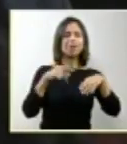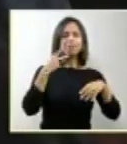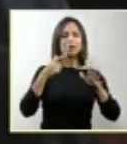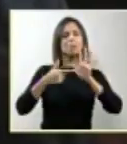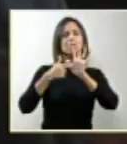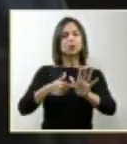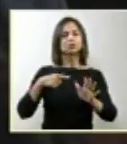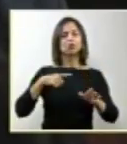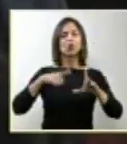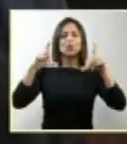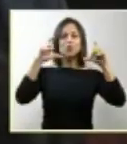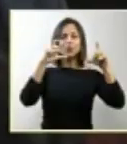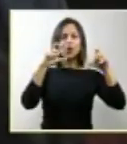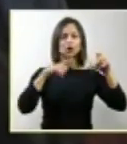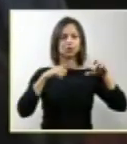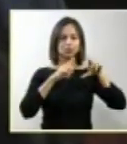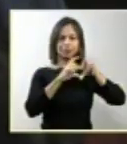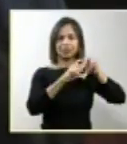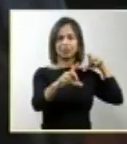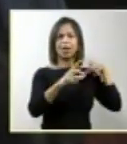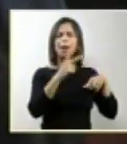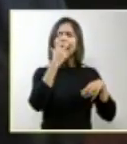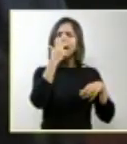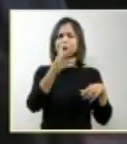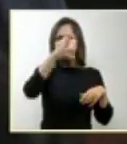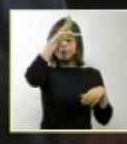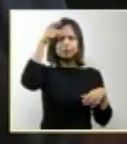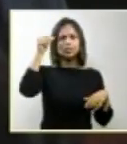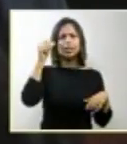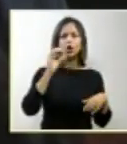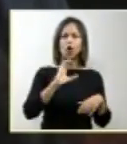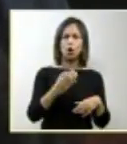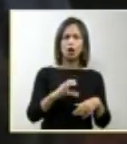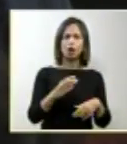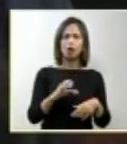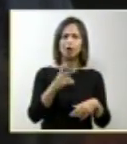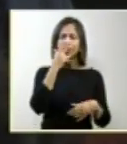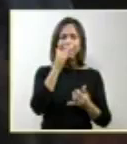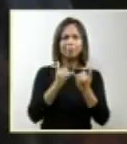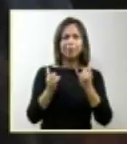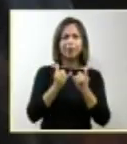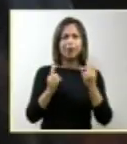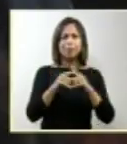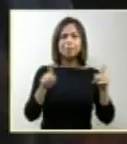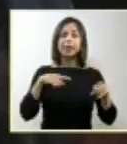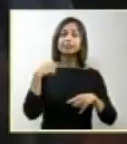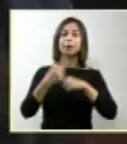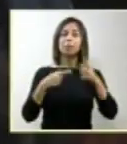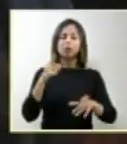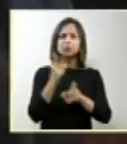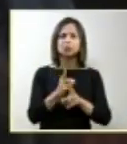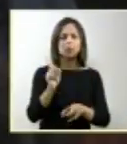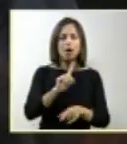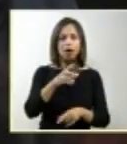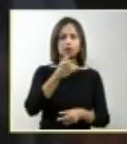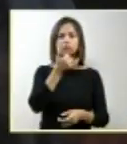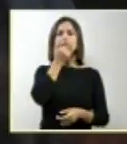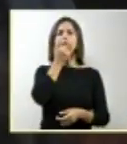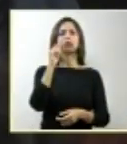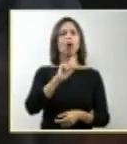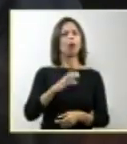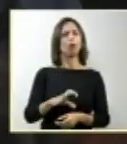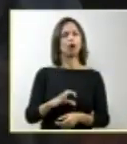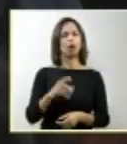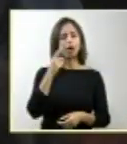nos mostrou com as garrafas de refrigerantes. Esse é um problema muito severo, que nós, lamentavelmente,